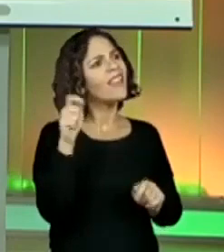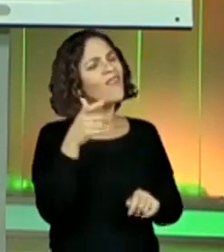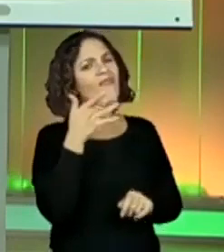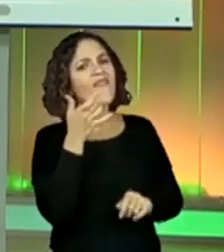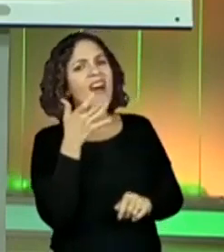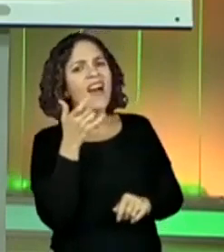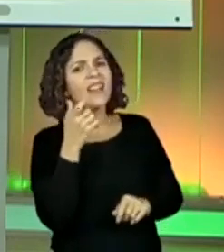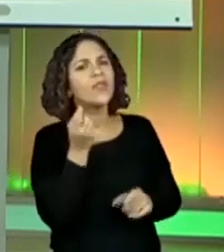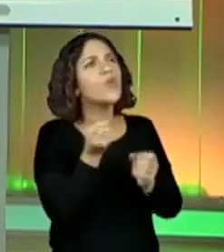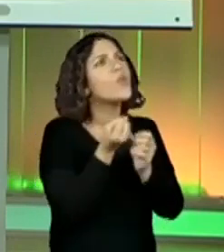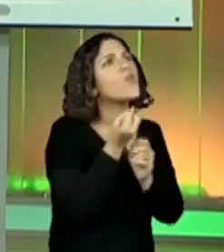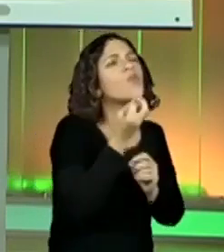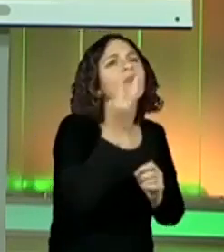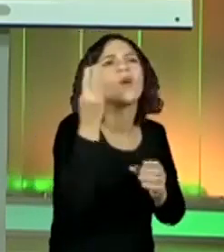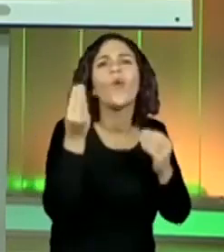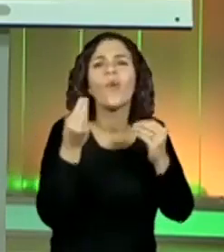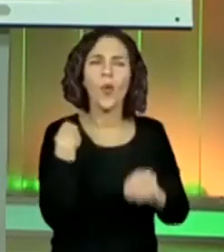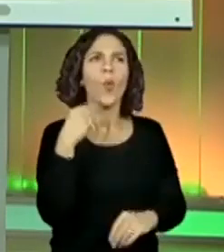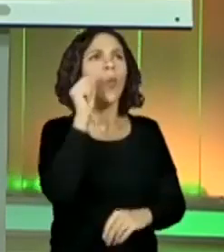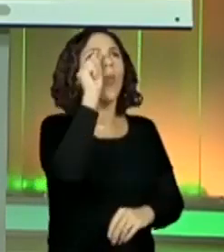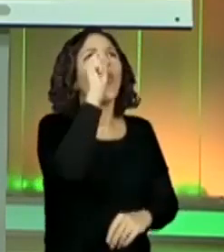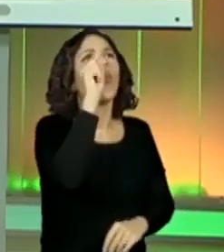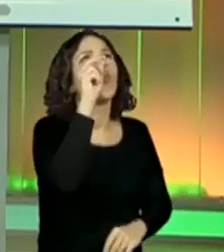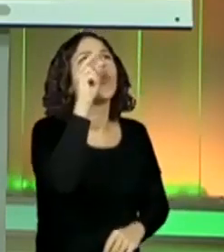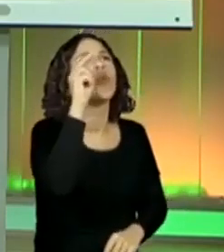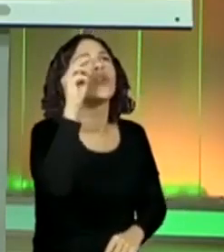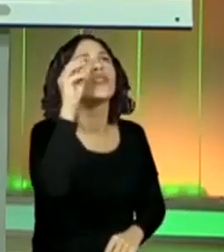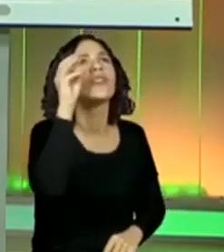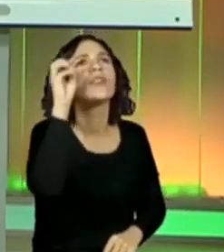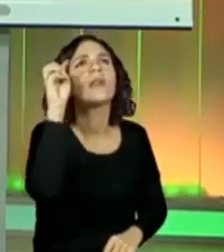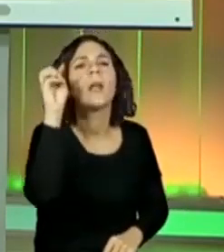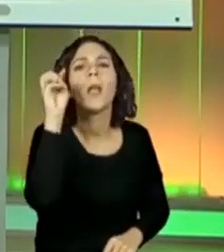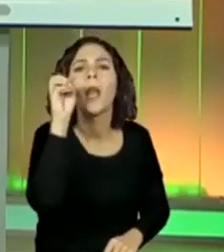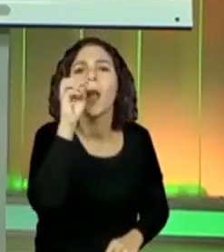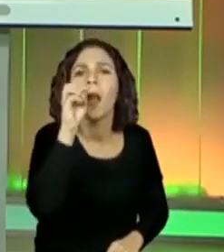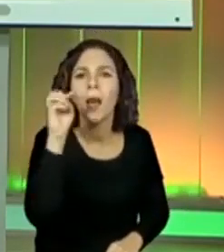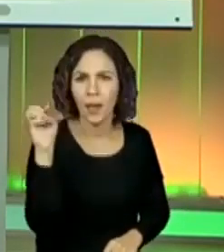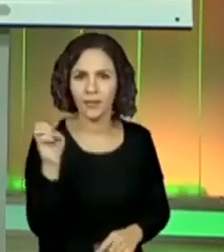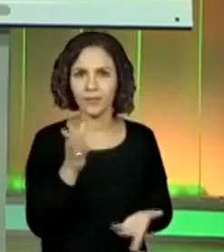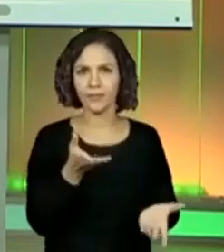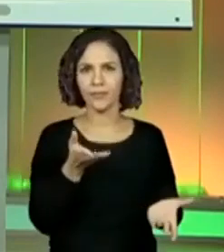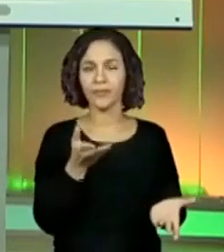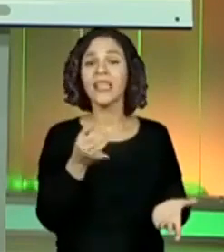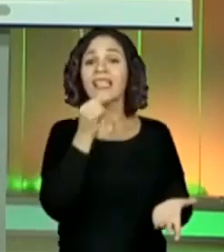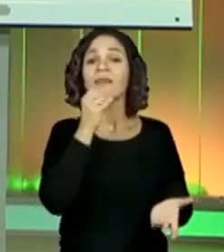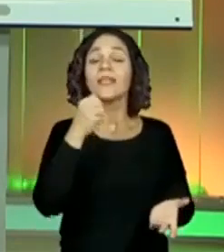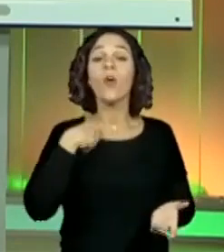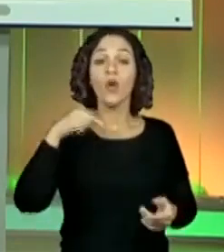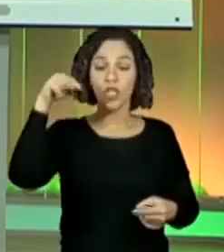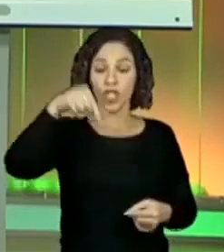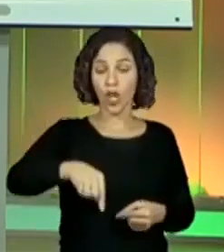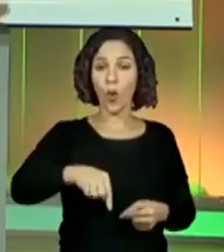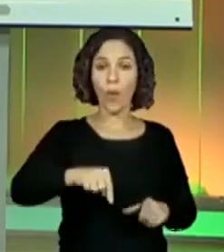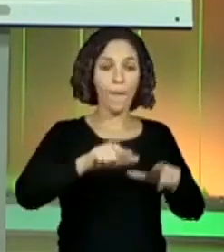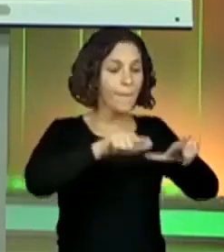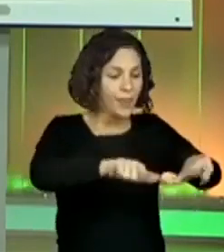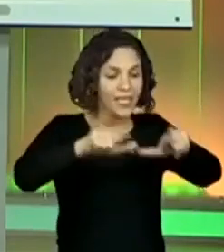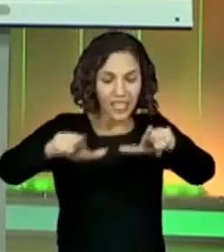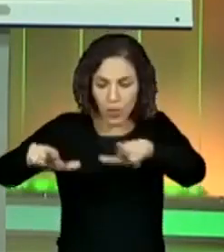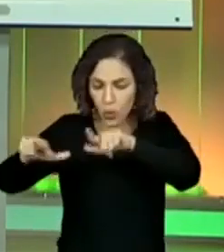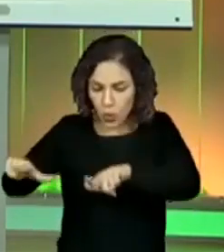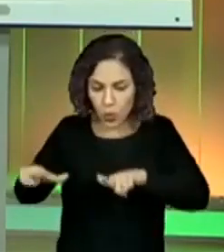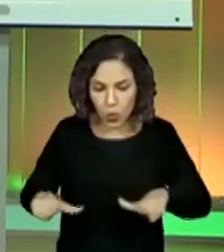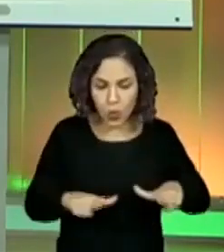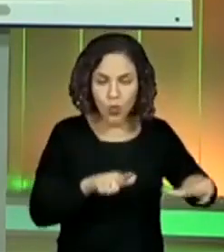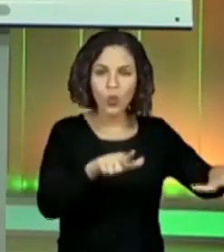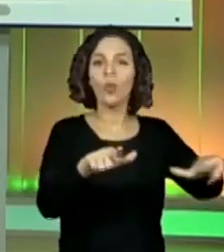azulejos da parede? E se a gente fosse contar, por exemplo, quantas lajotas ali formam o piso da sala ou o piso da garagem da